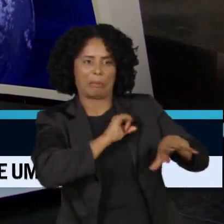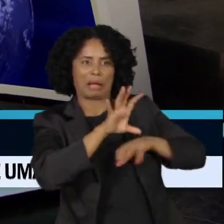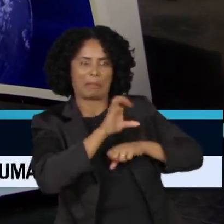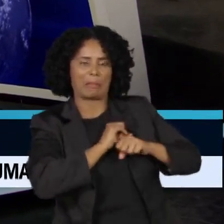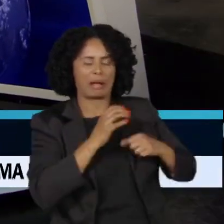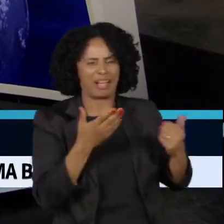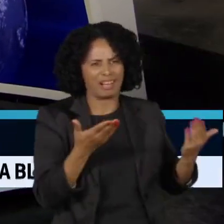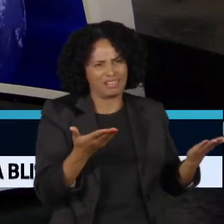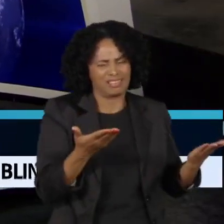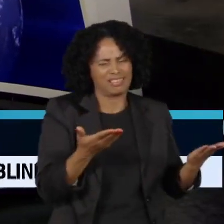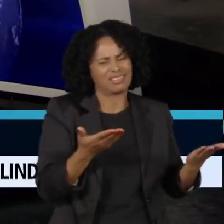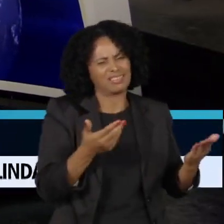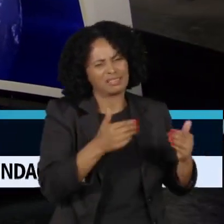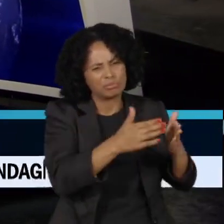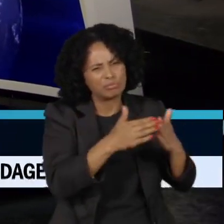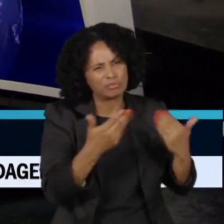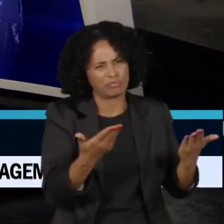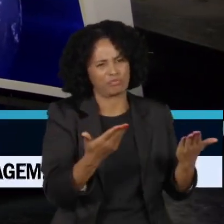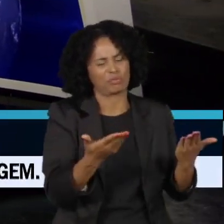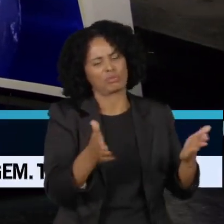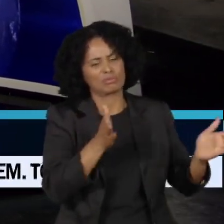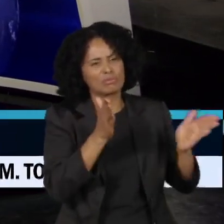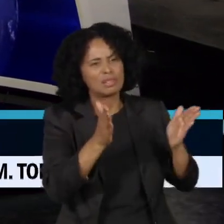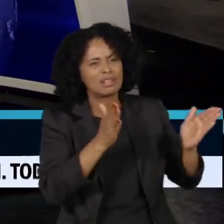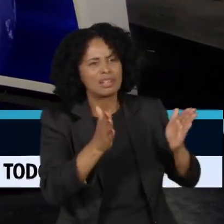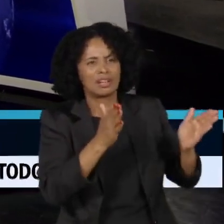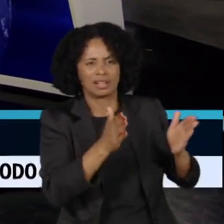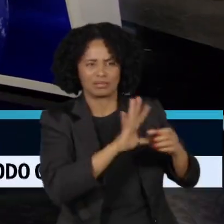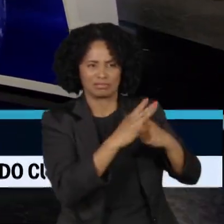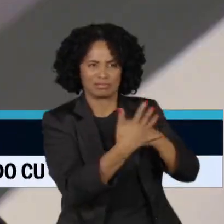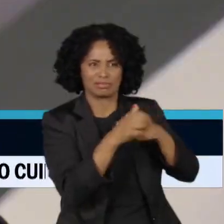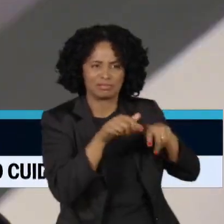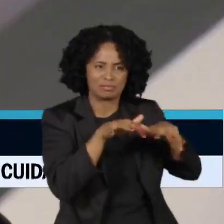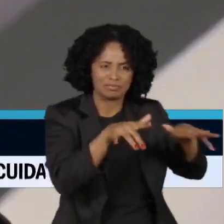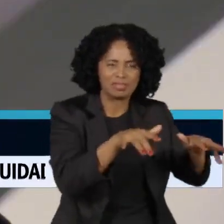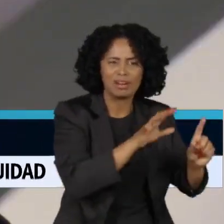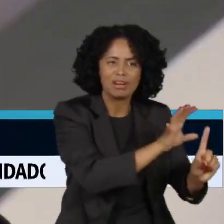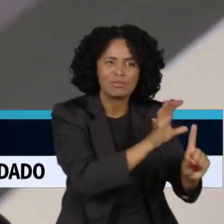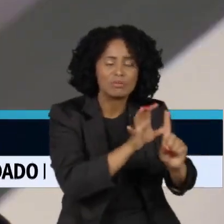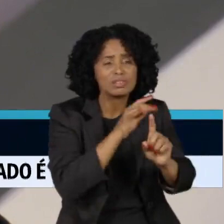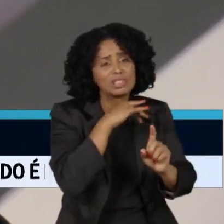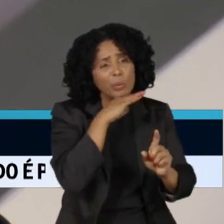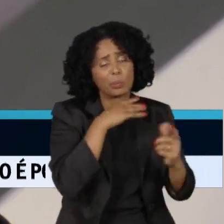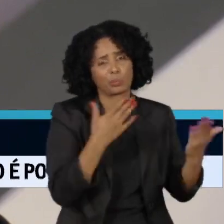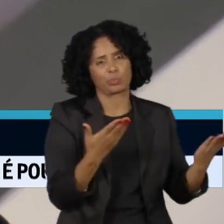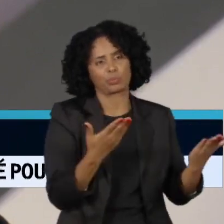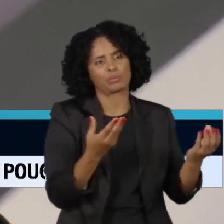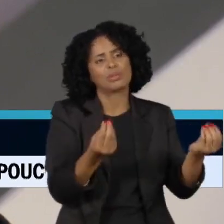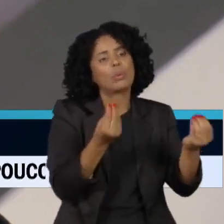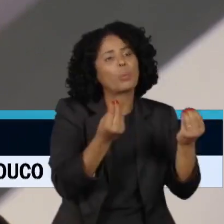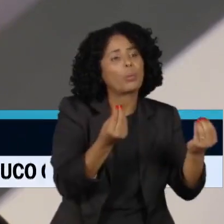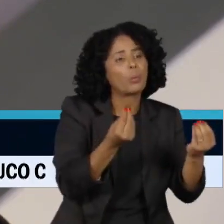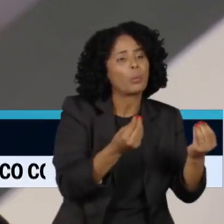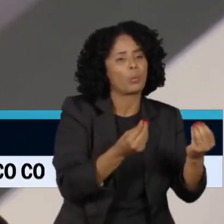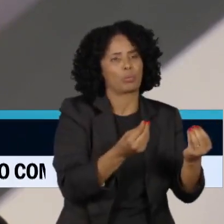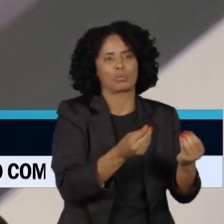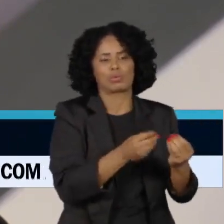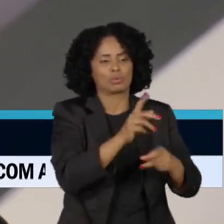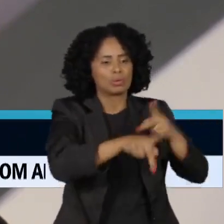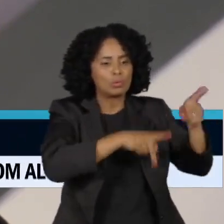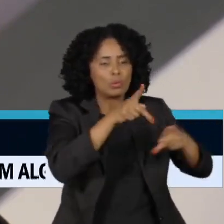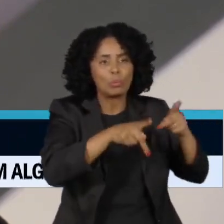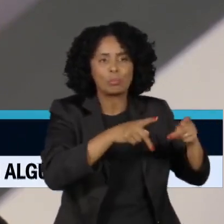época da pandemia. Então, é incrível como é que nós vamos recuperar a confiabilidade